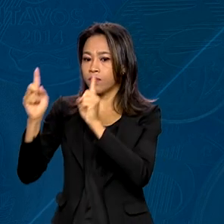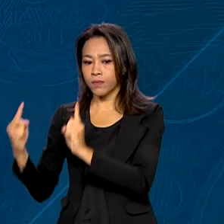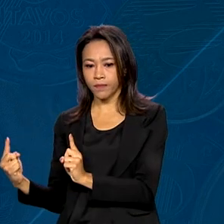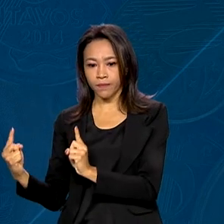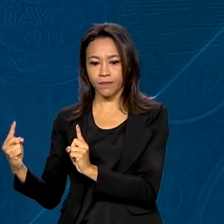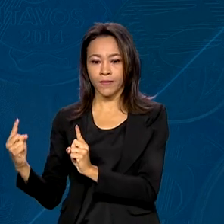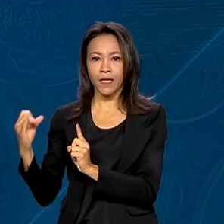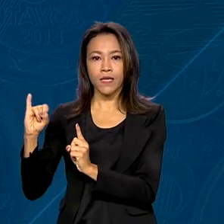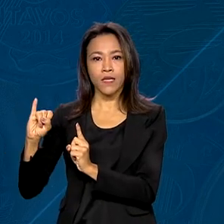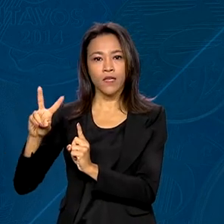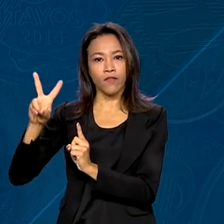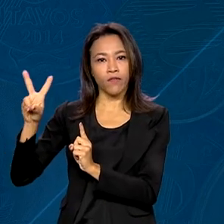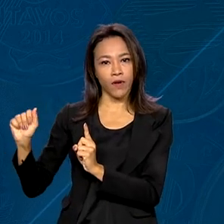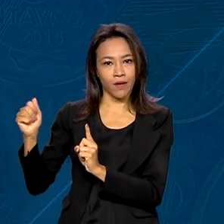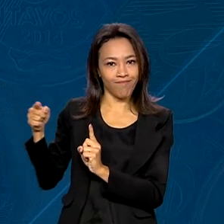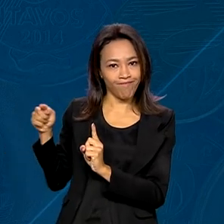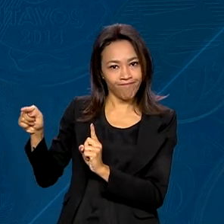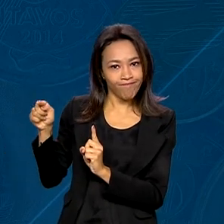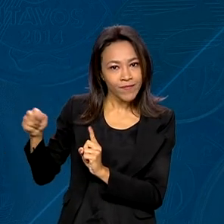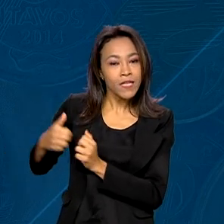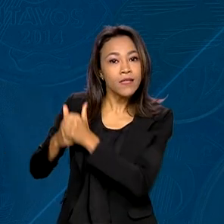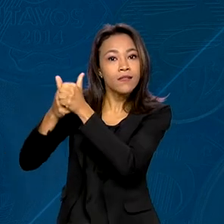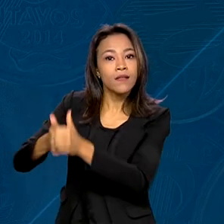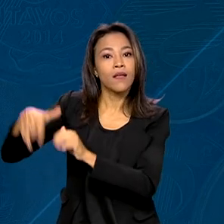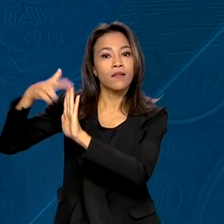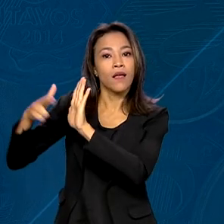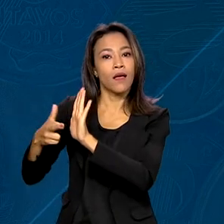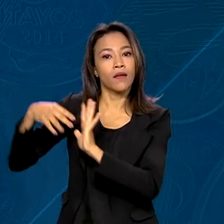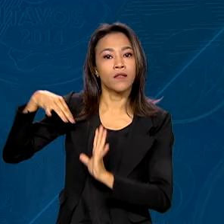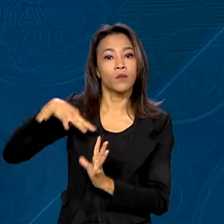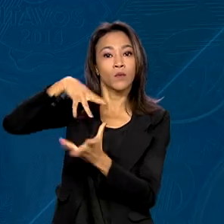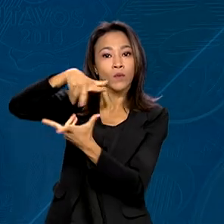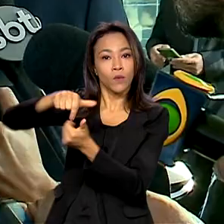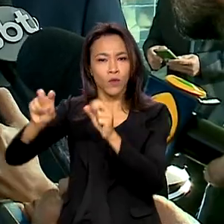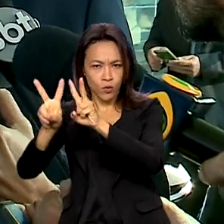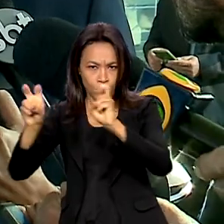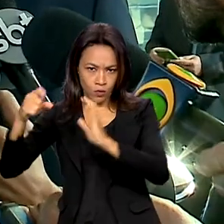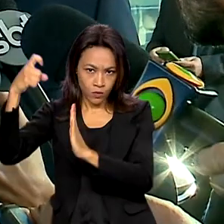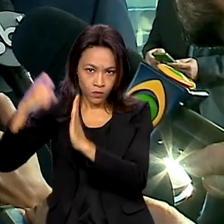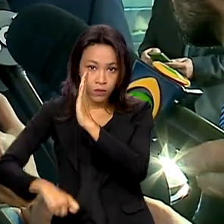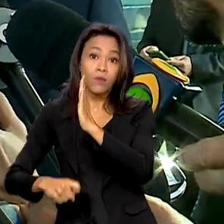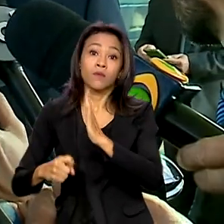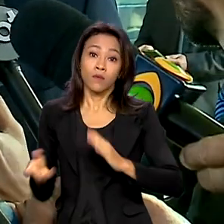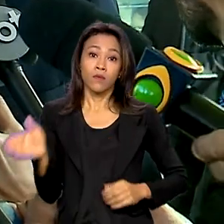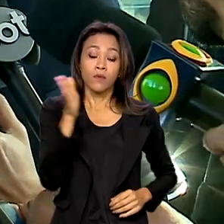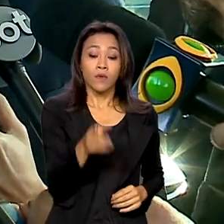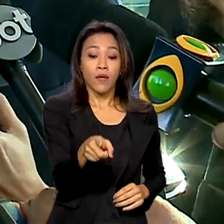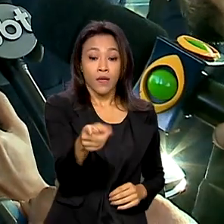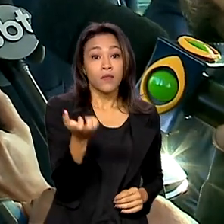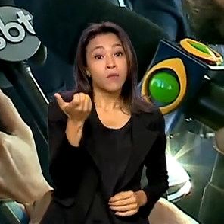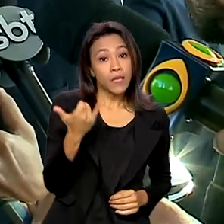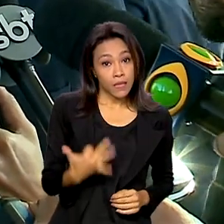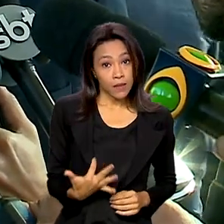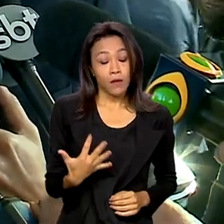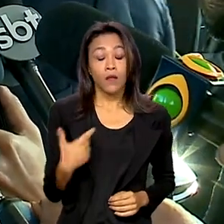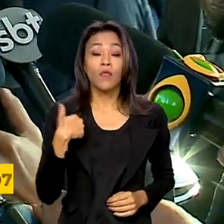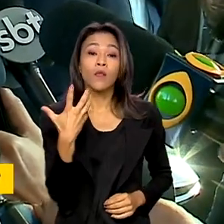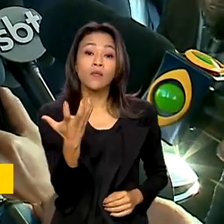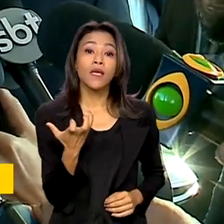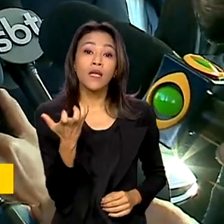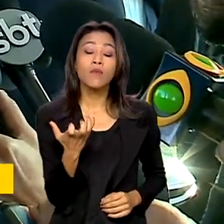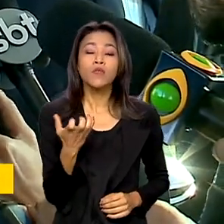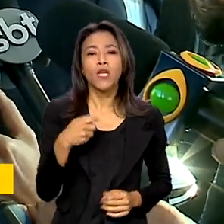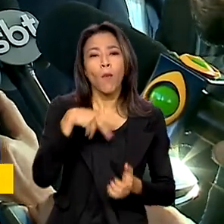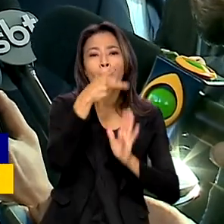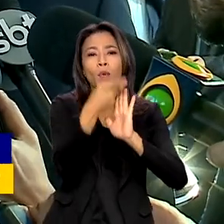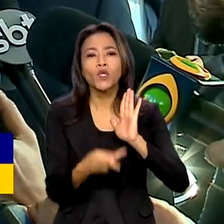agregado dual, que segue padrões internacionais de tributação. Nós estamos querendo que seja um projeto nacional,